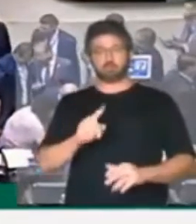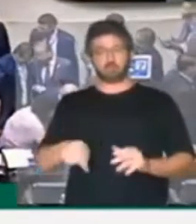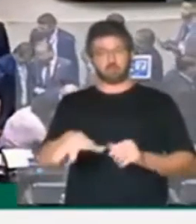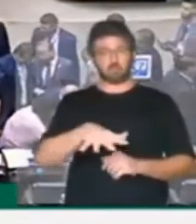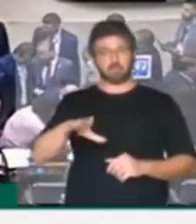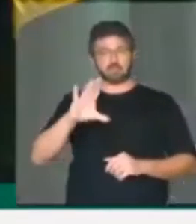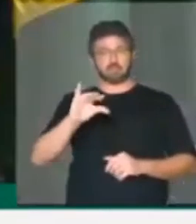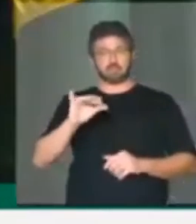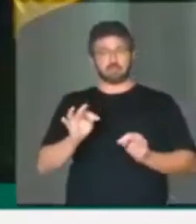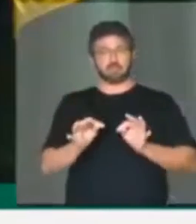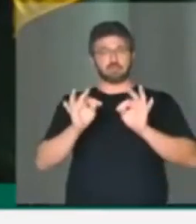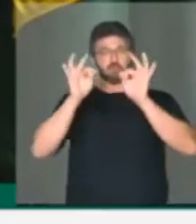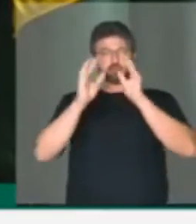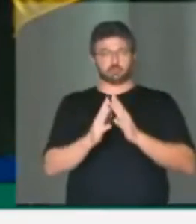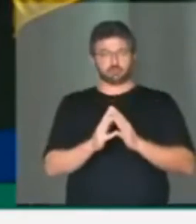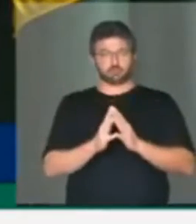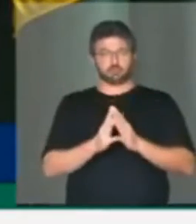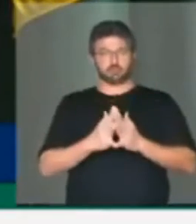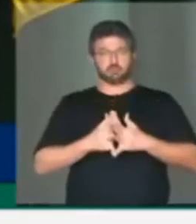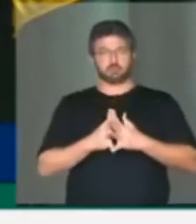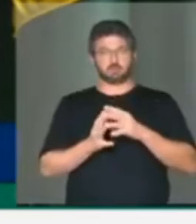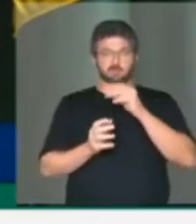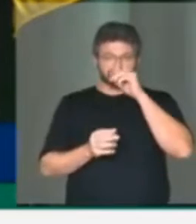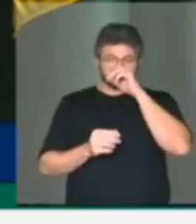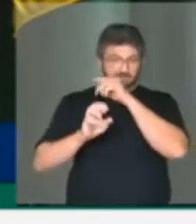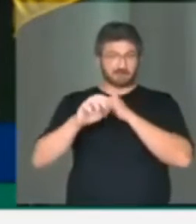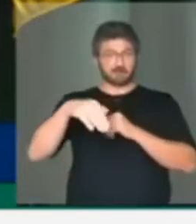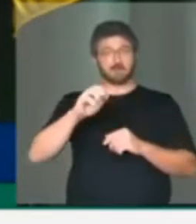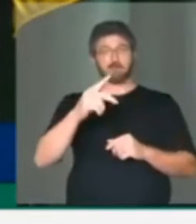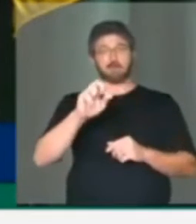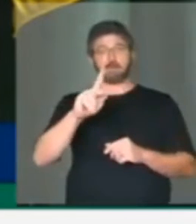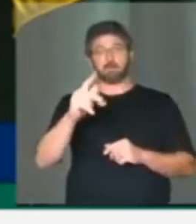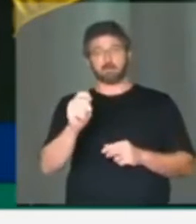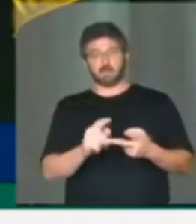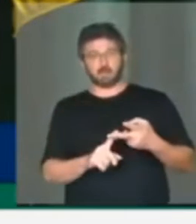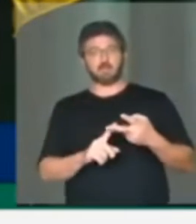de ciência e tecnologia, Embrapa, IPEA,